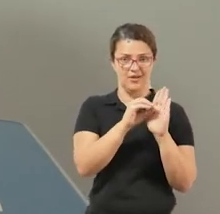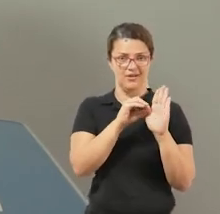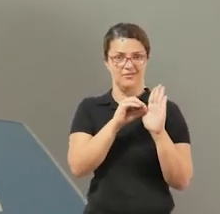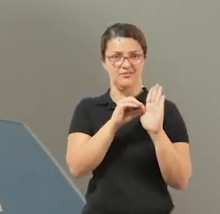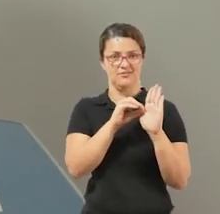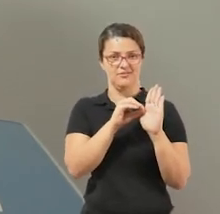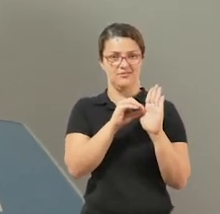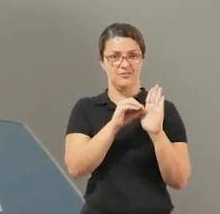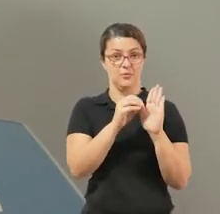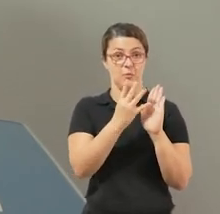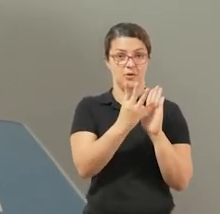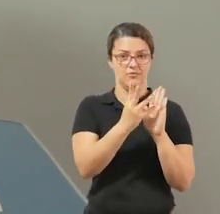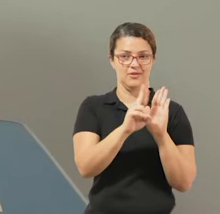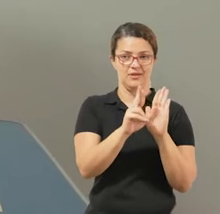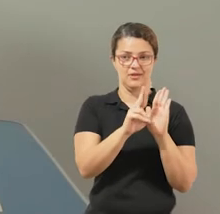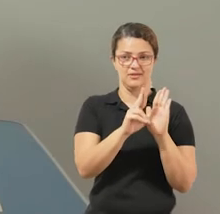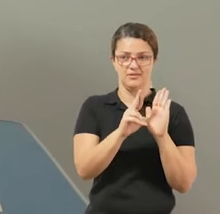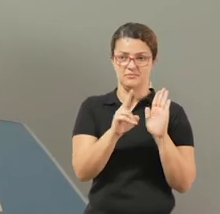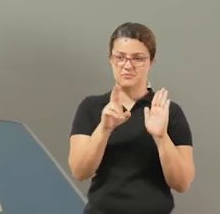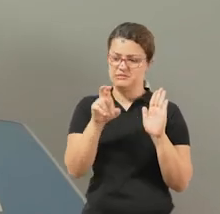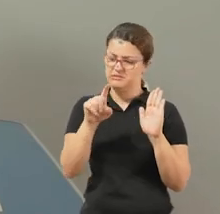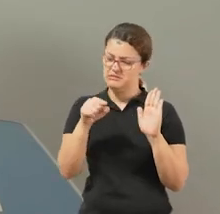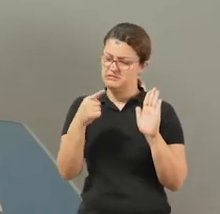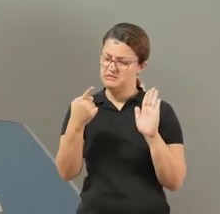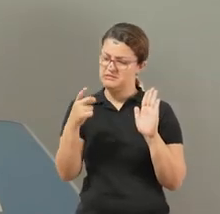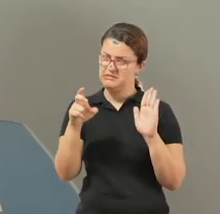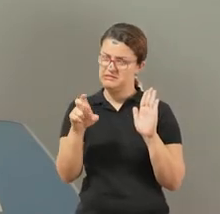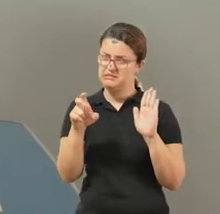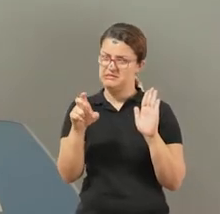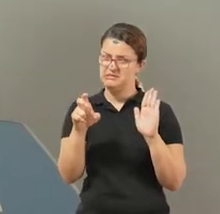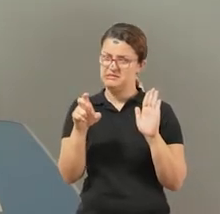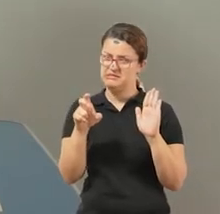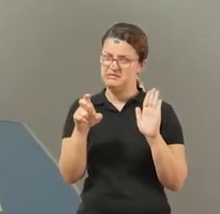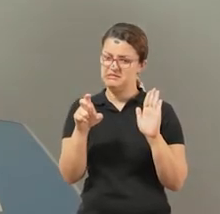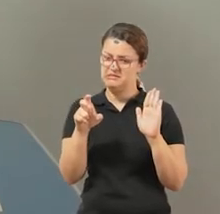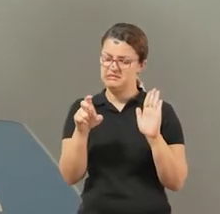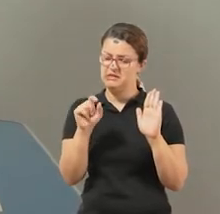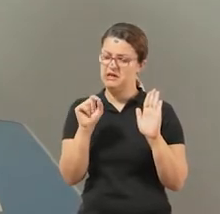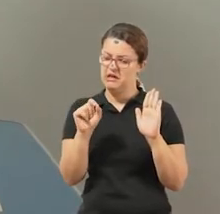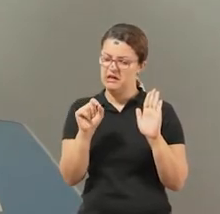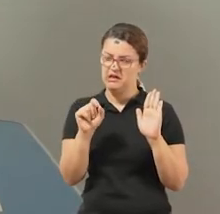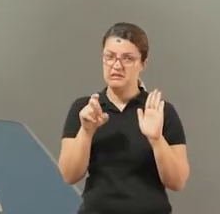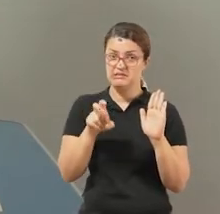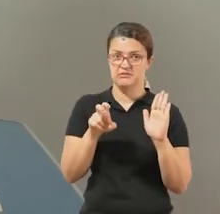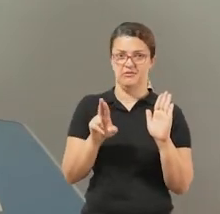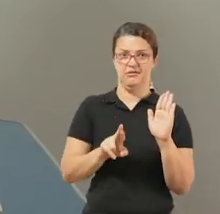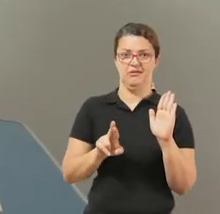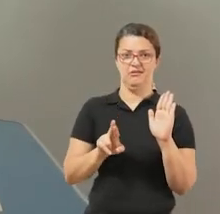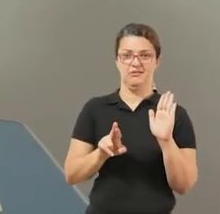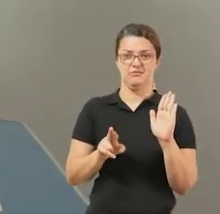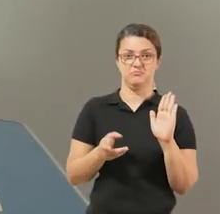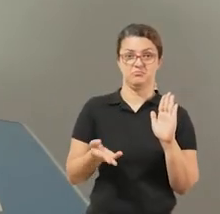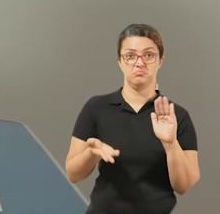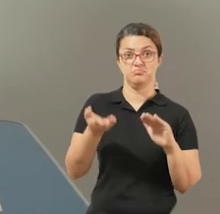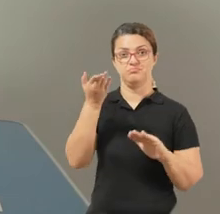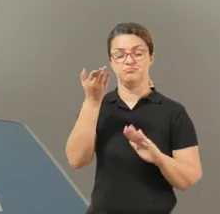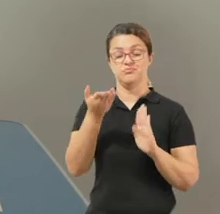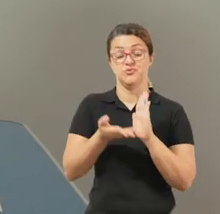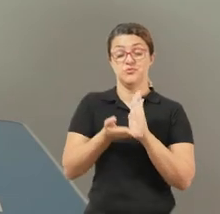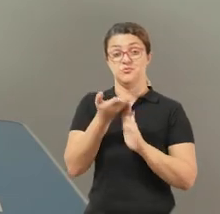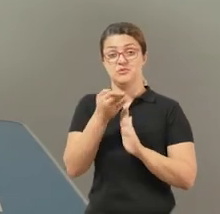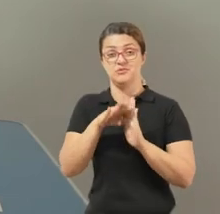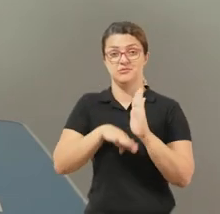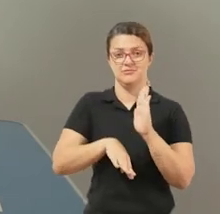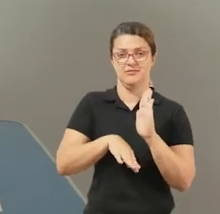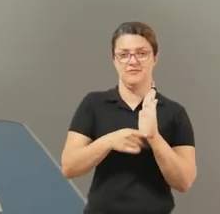R 5,15, eu poderia arredondar este valor para R 5,00. Então, não importa se vocês irão subir o valor